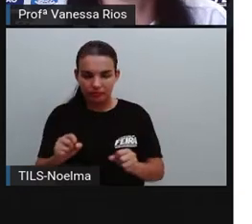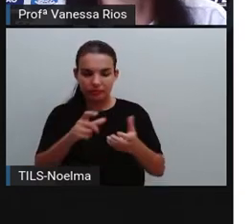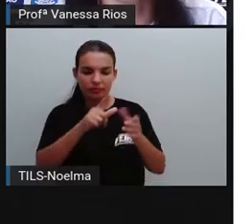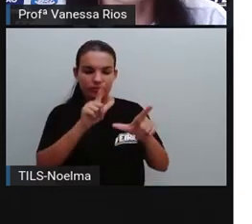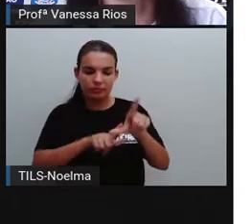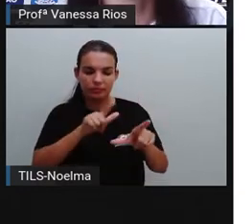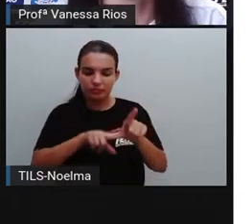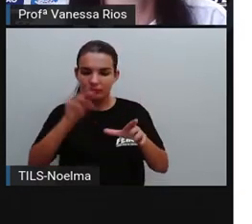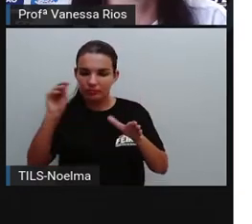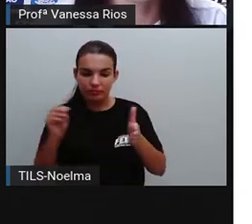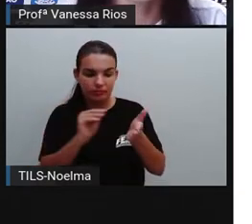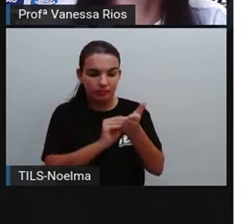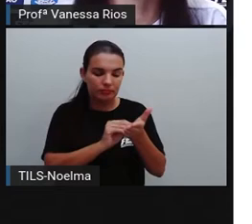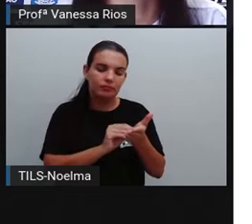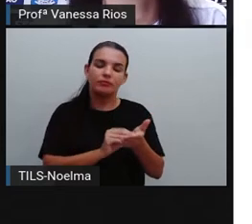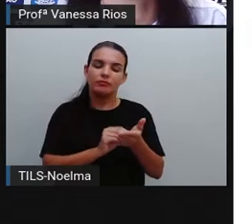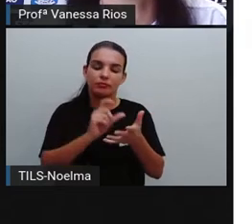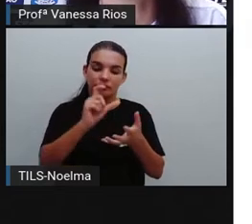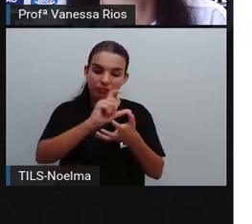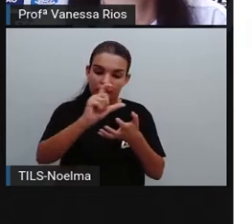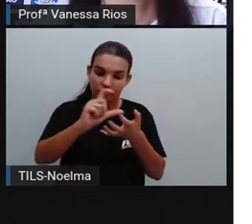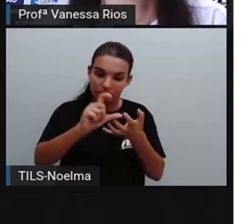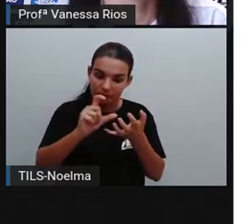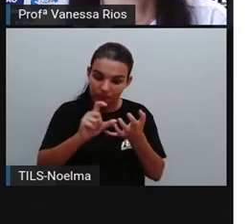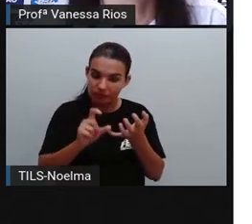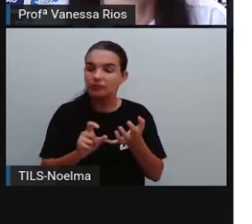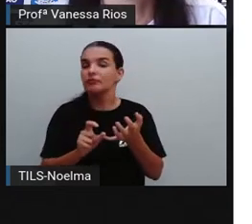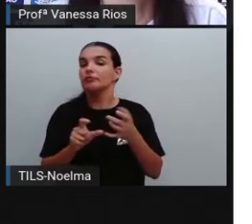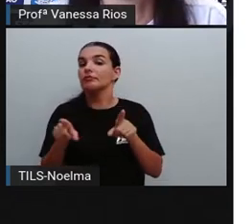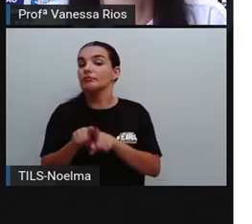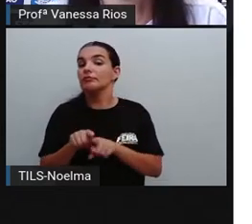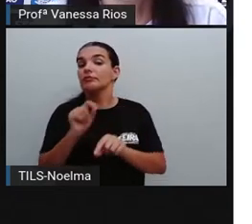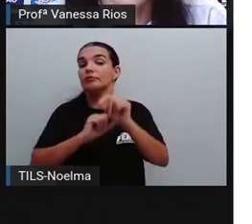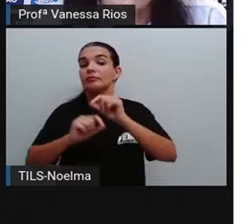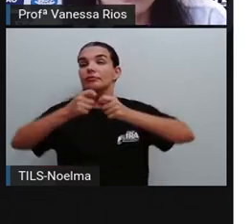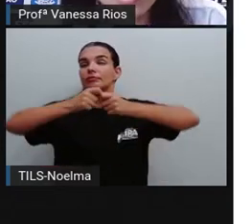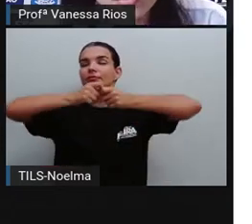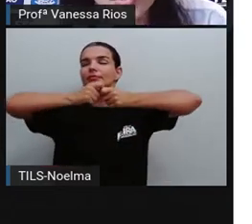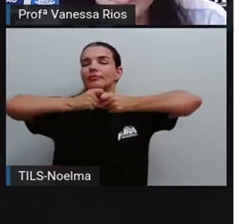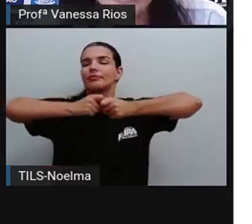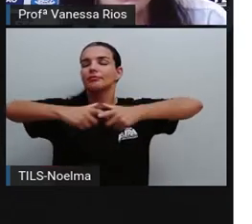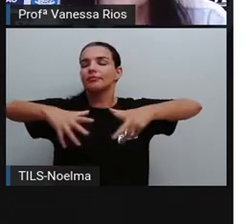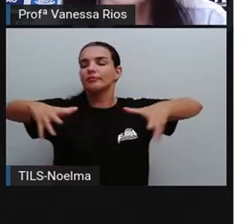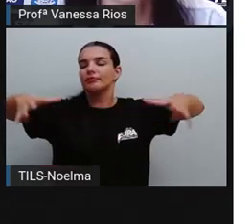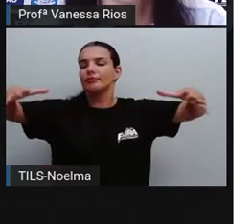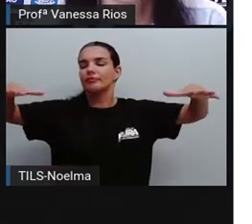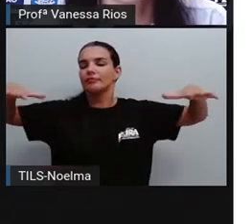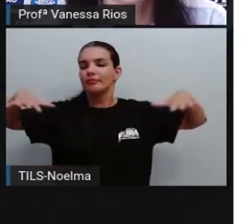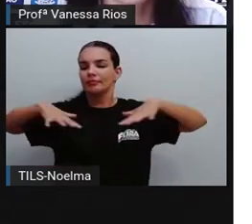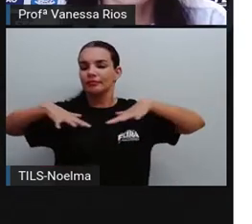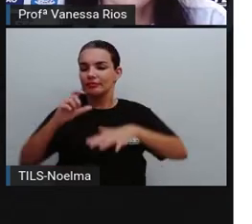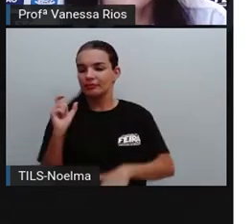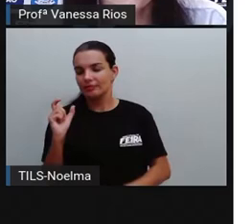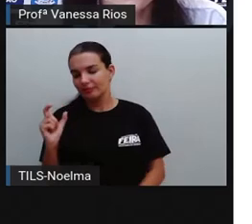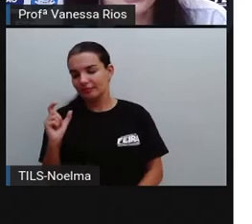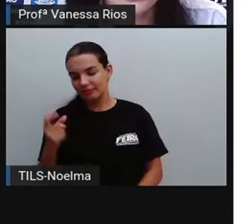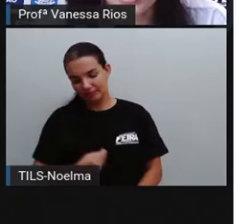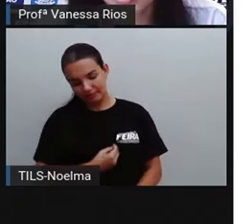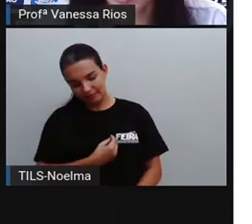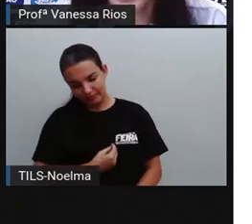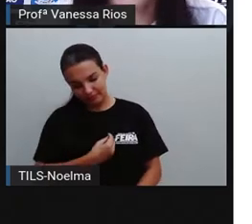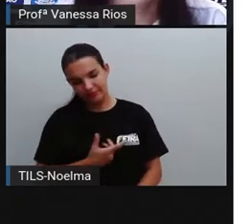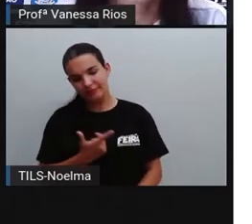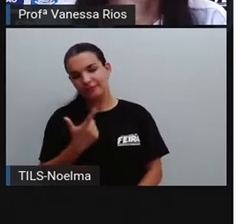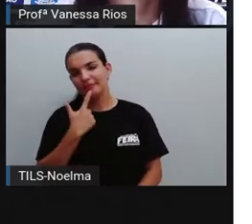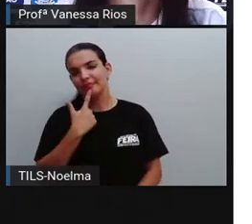para compor as sílabas e formar o tão vasto mundo de palavras que estão presentes aí